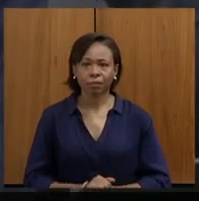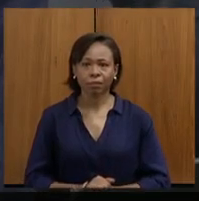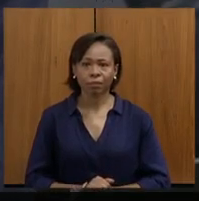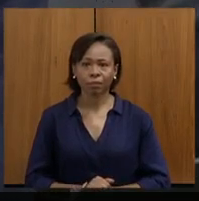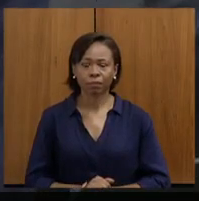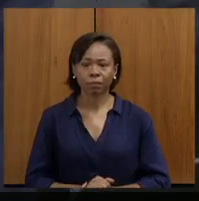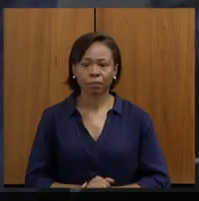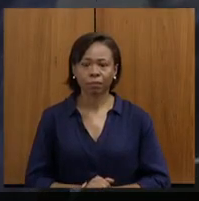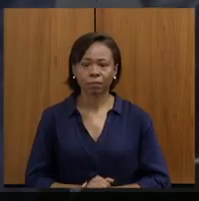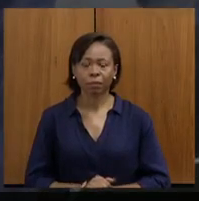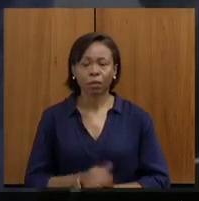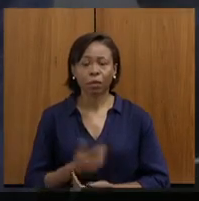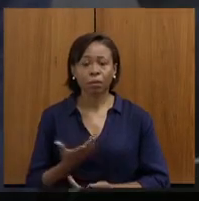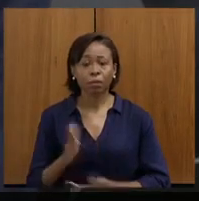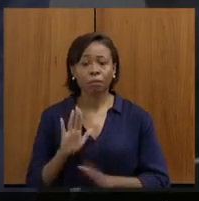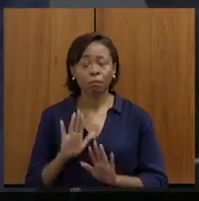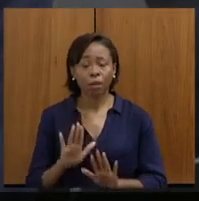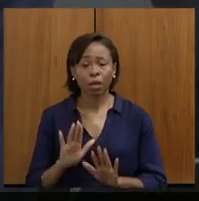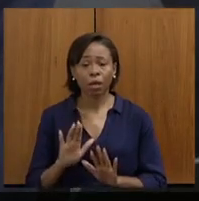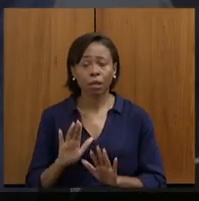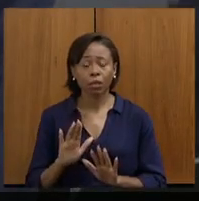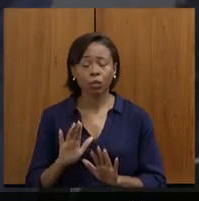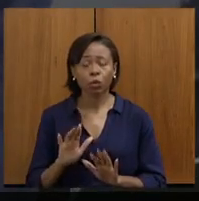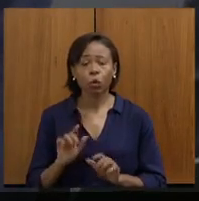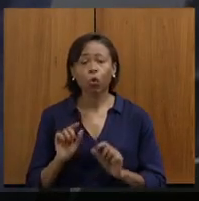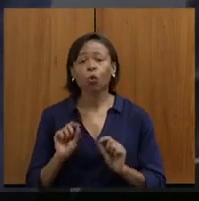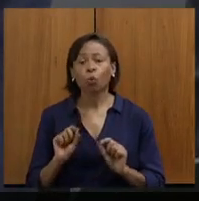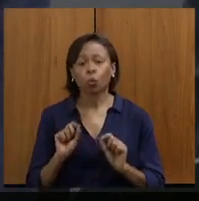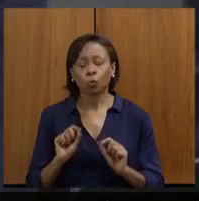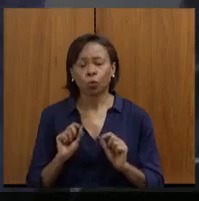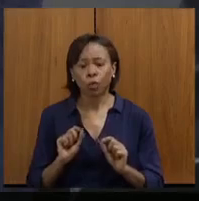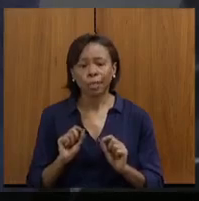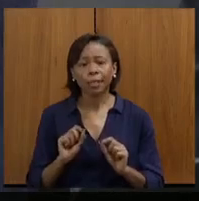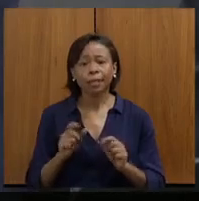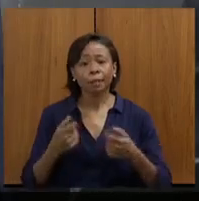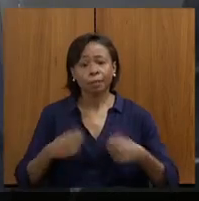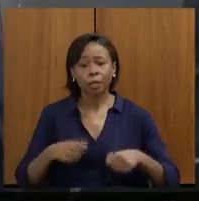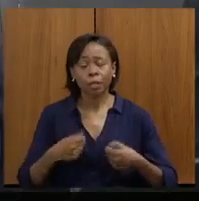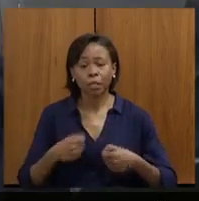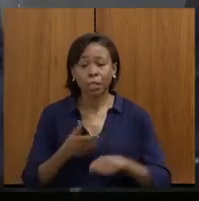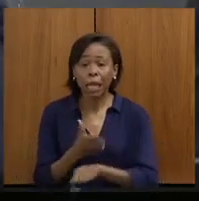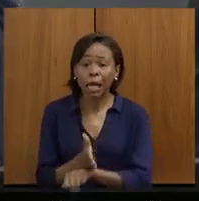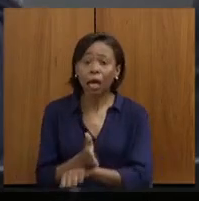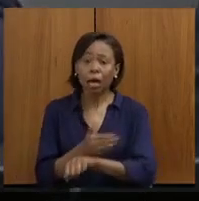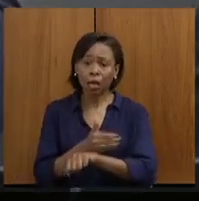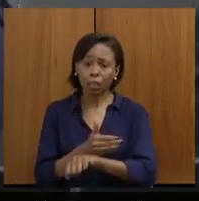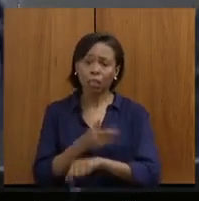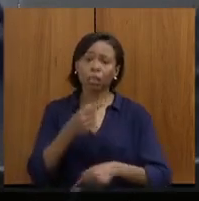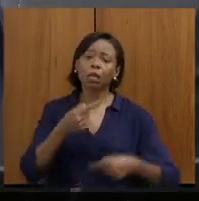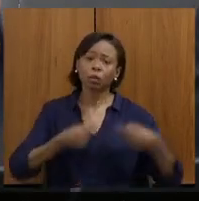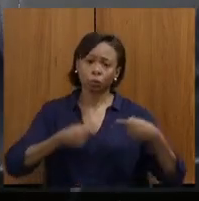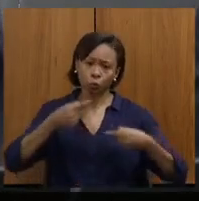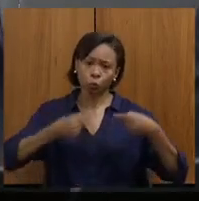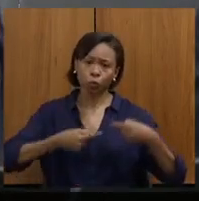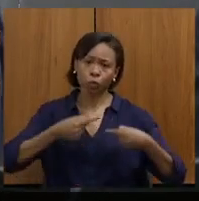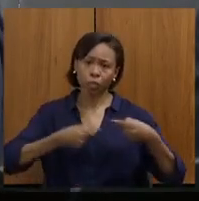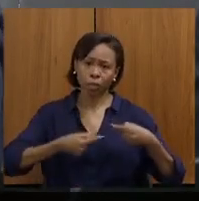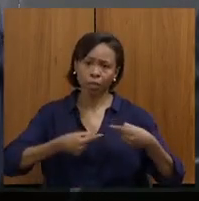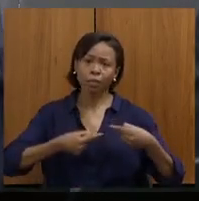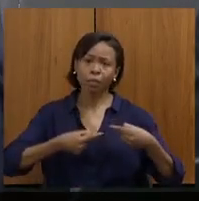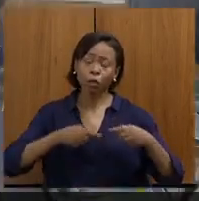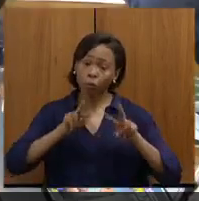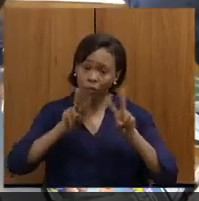a ideia, secretário, é ter uma discussão prévia, inclusive, dessa questão federal,